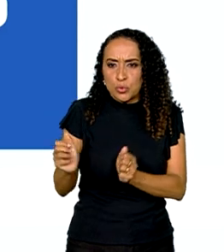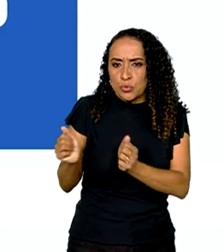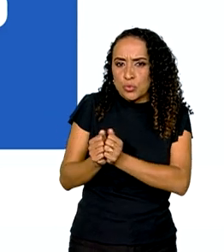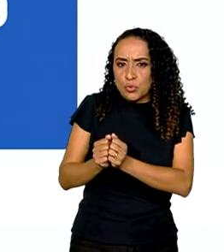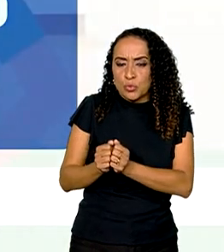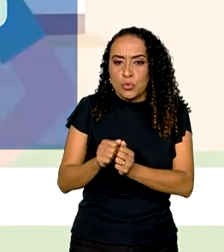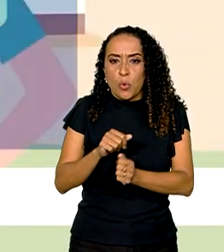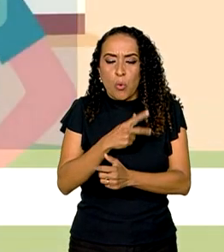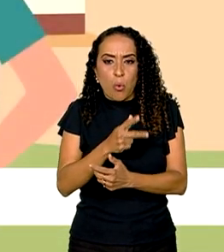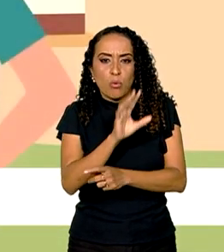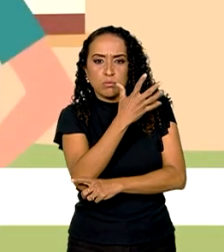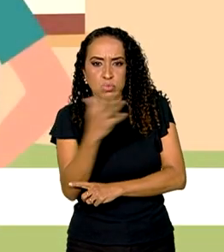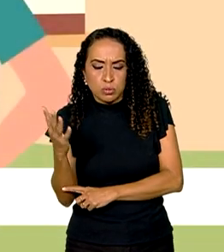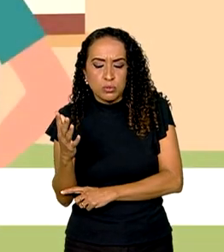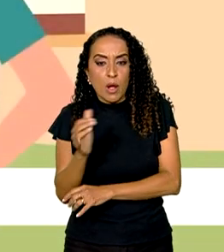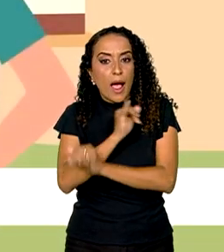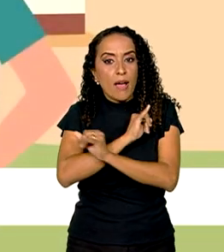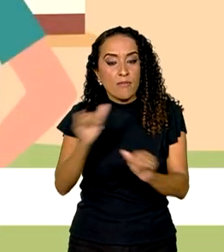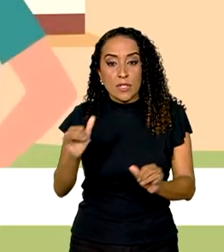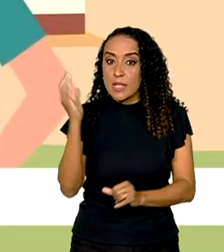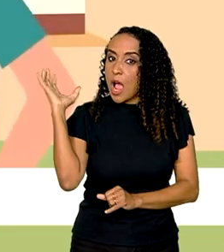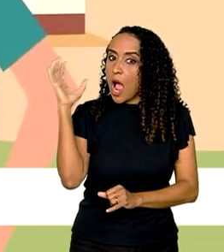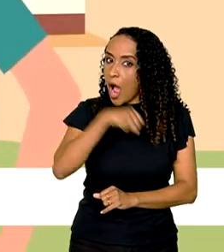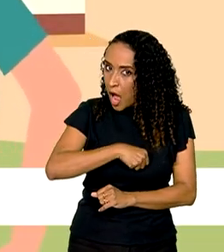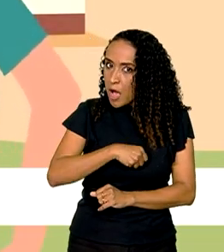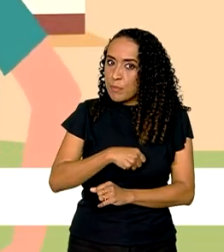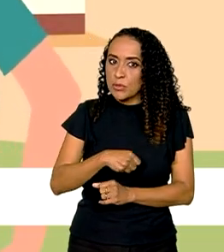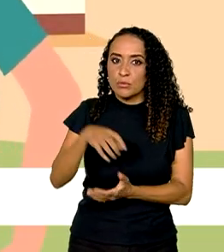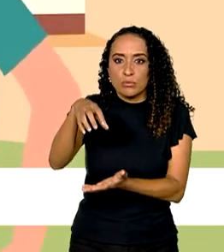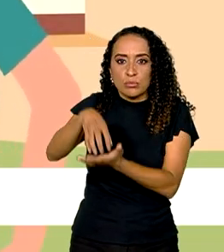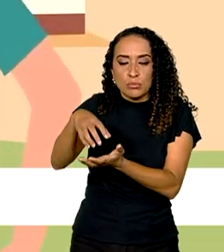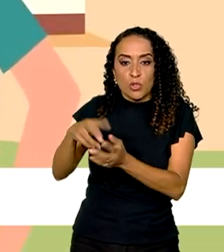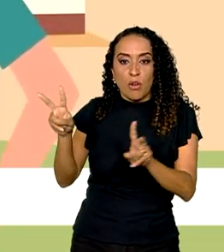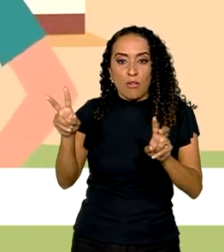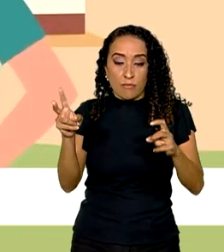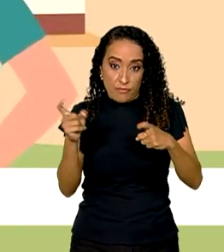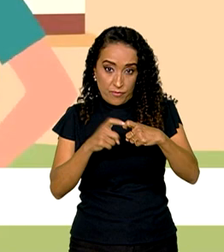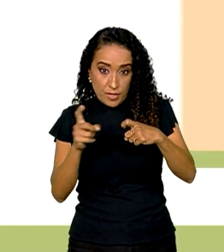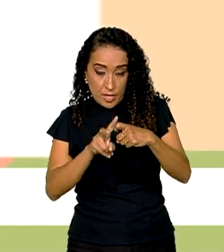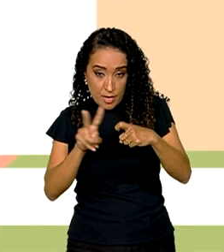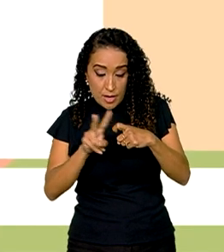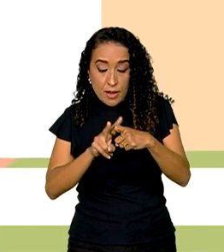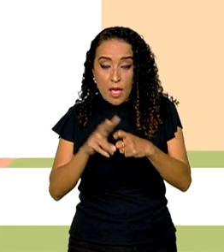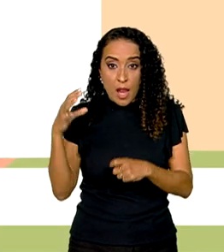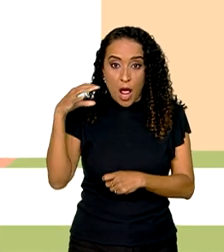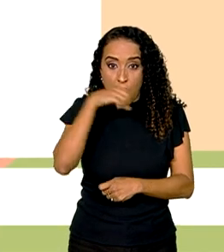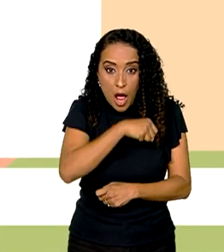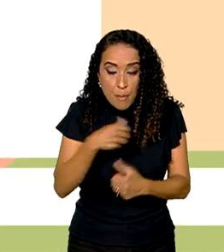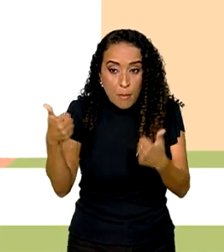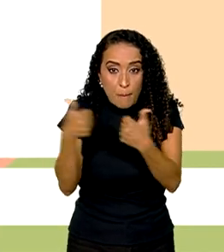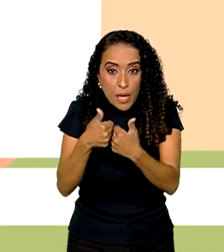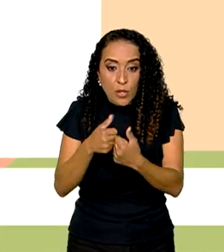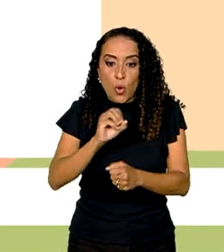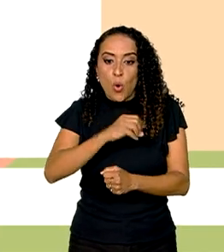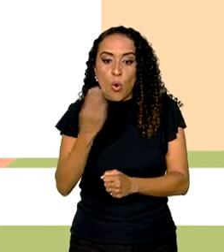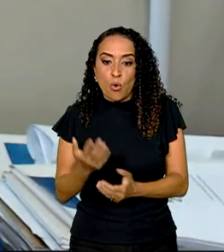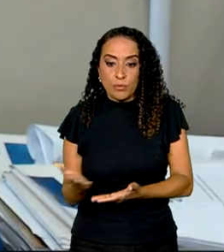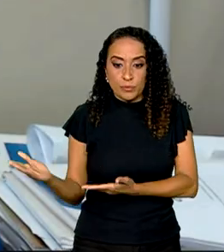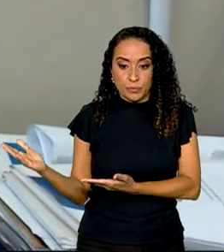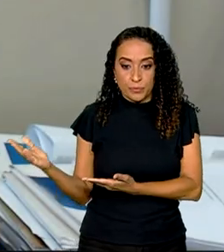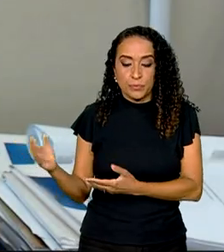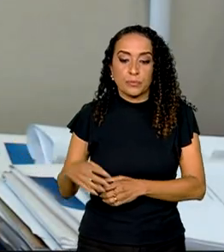silvestres, informe imediatamente a unidade veterinária local mais próxima ou pelo ESSIS BRAVET.